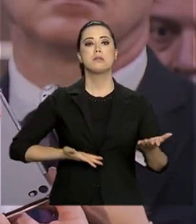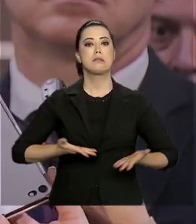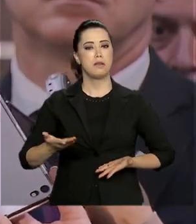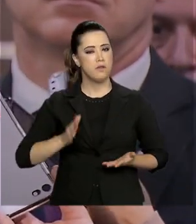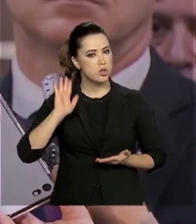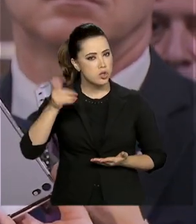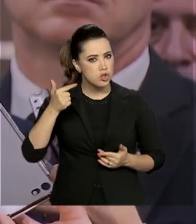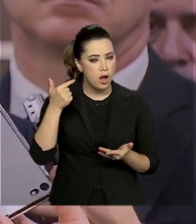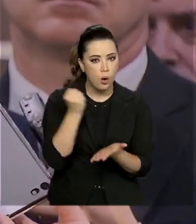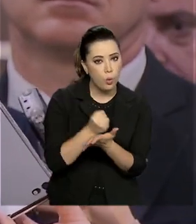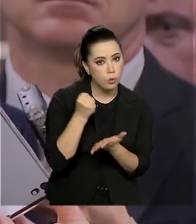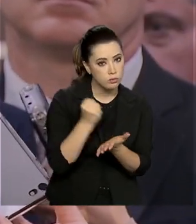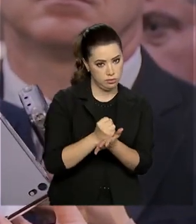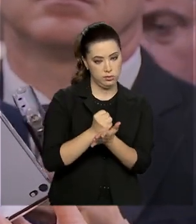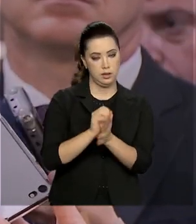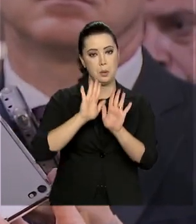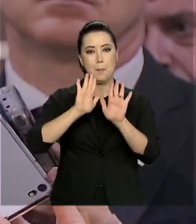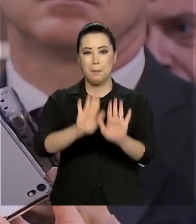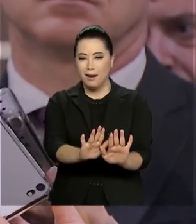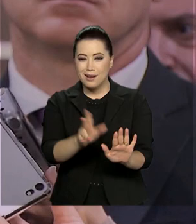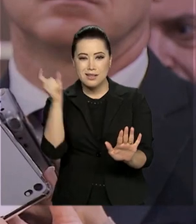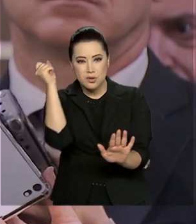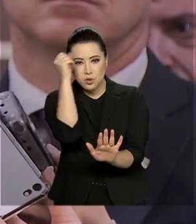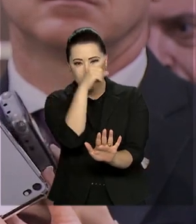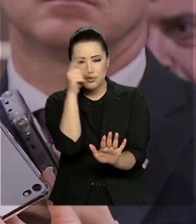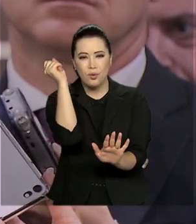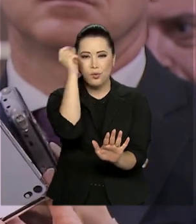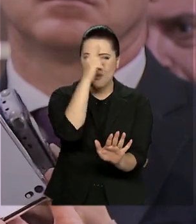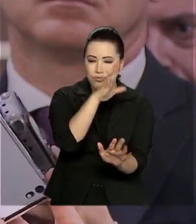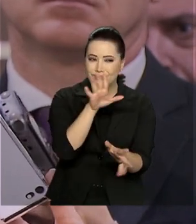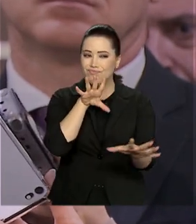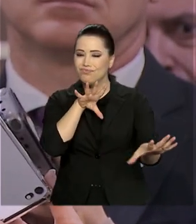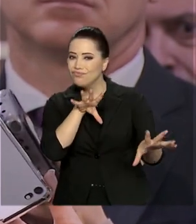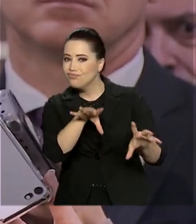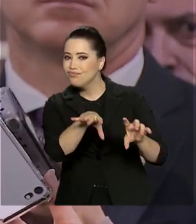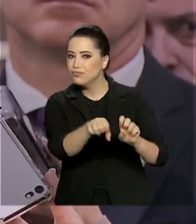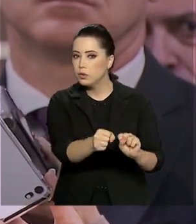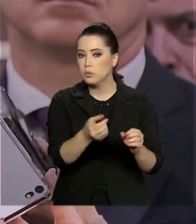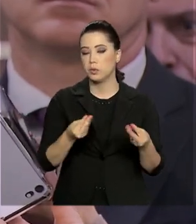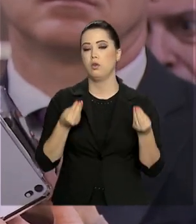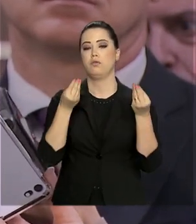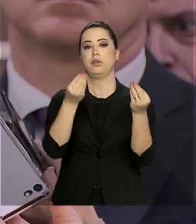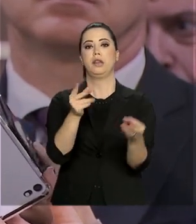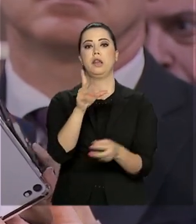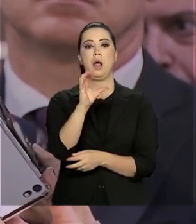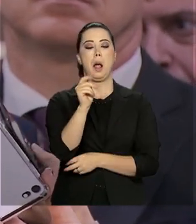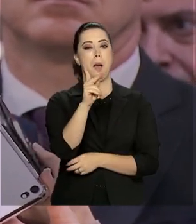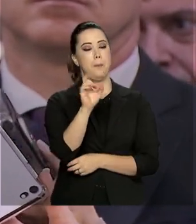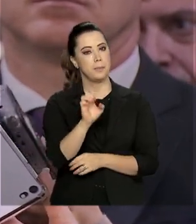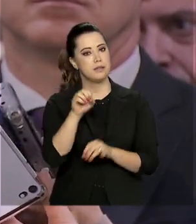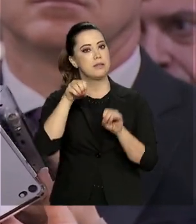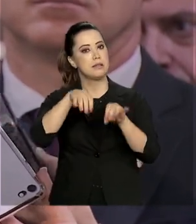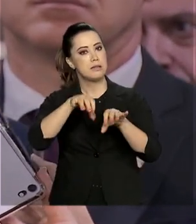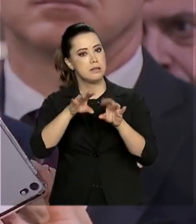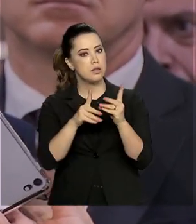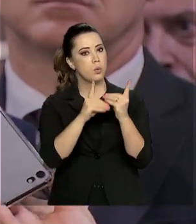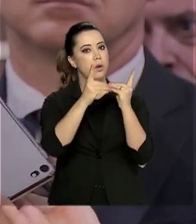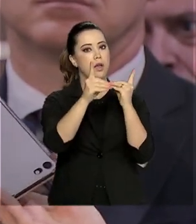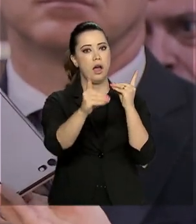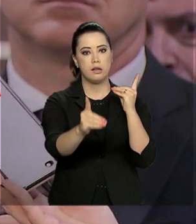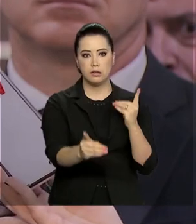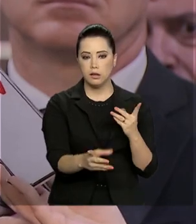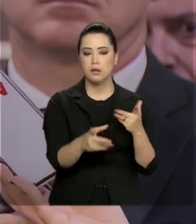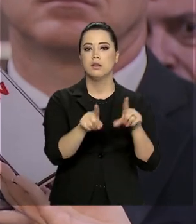já estão contratados na rede, mas com dificuldades de formação. Então, a CAPE coloca polos de educação à distância,